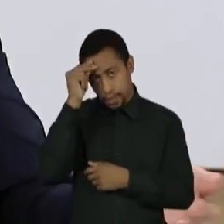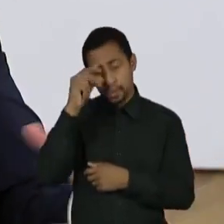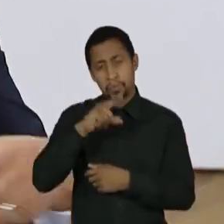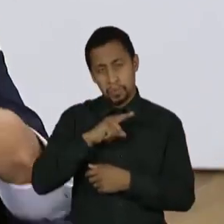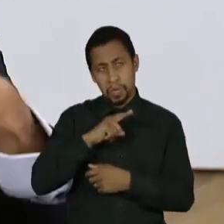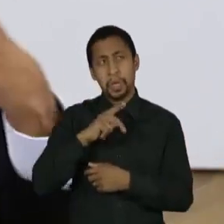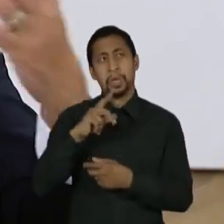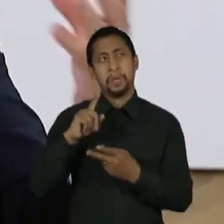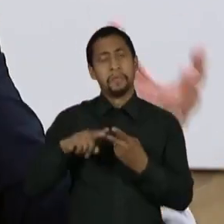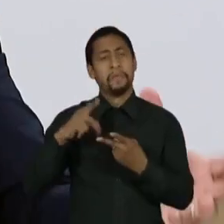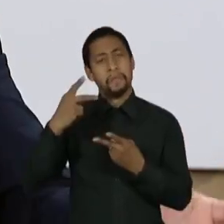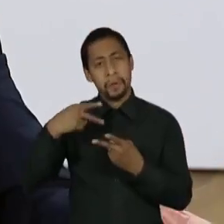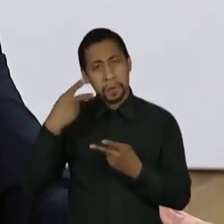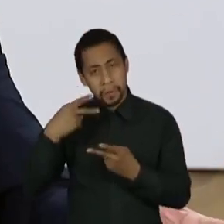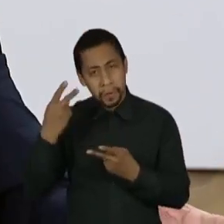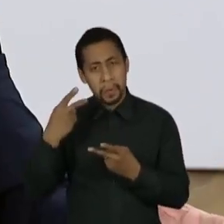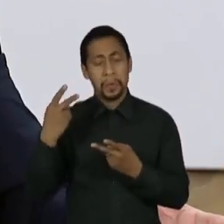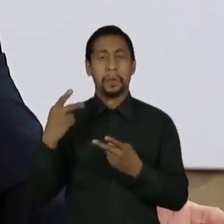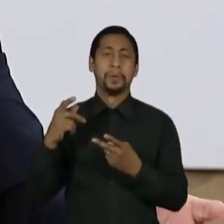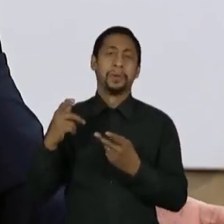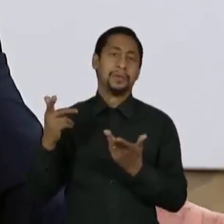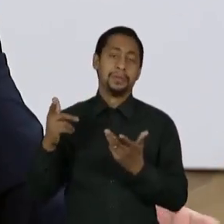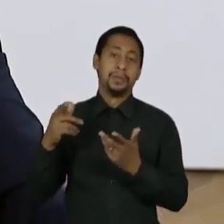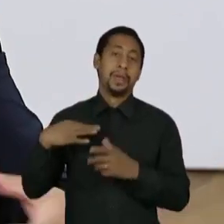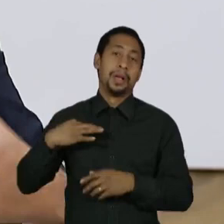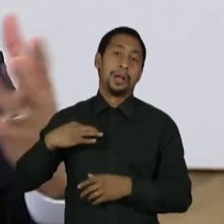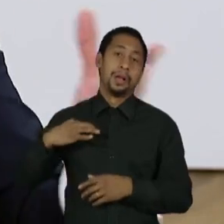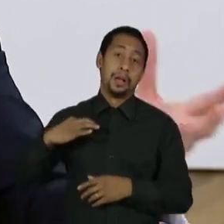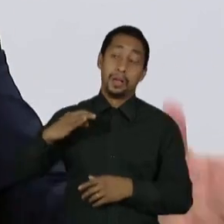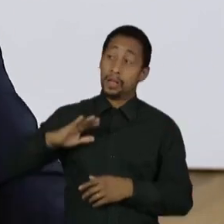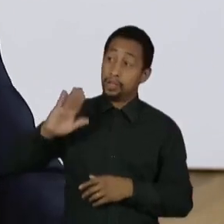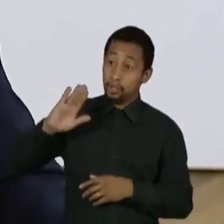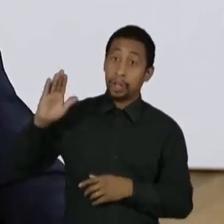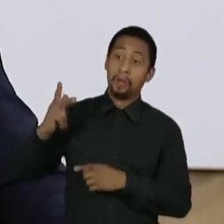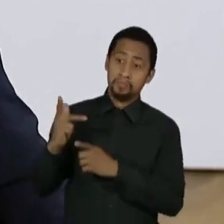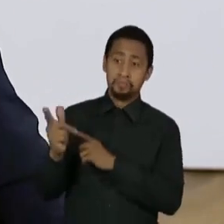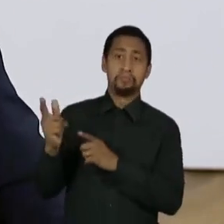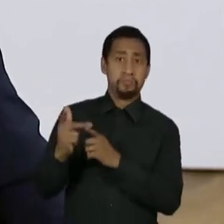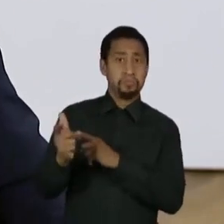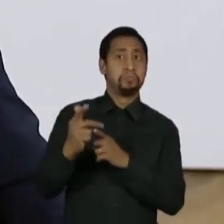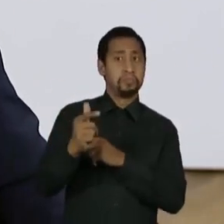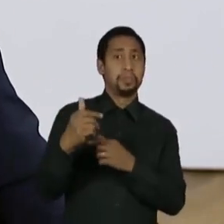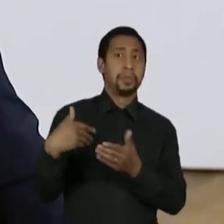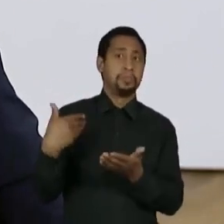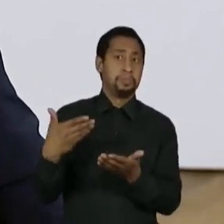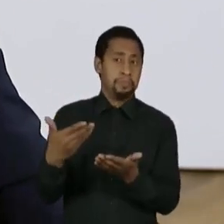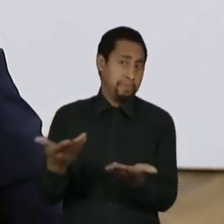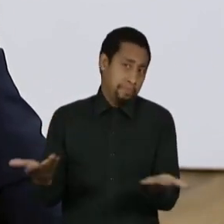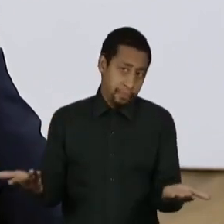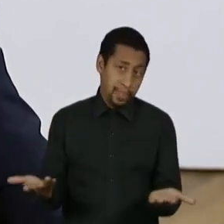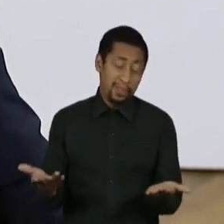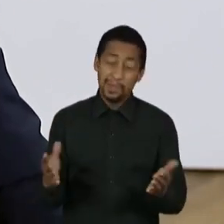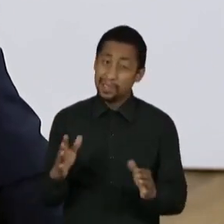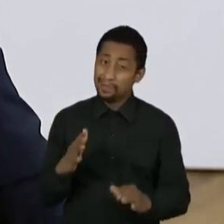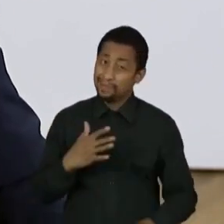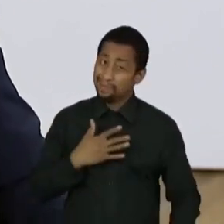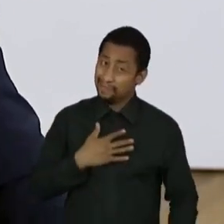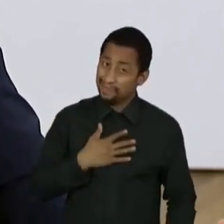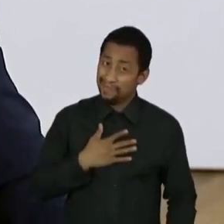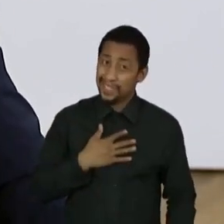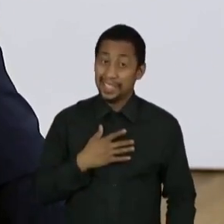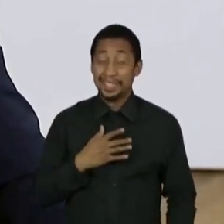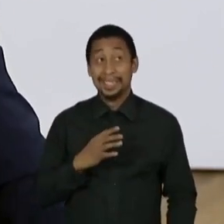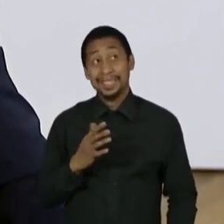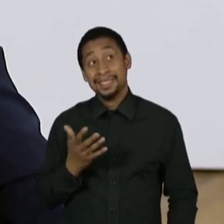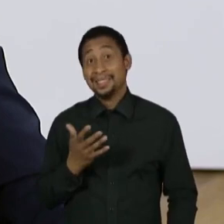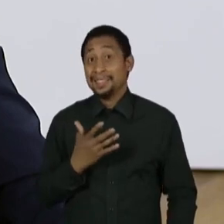vereadores. Teve sempre candidatos majoritários bem-sucedidos. E não, é isso que eu penso que vai macular